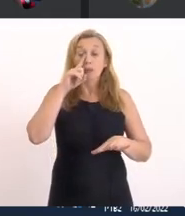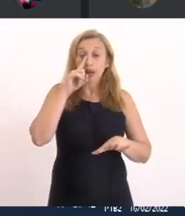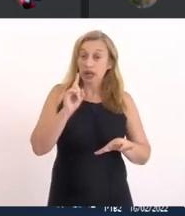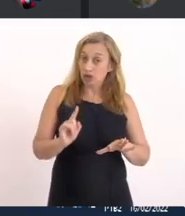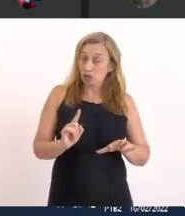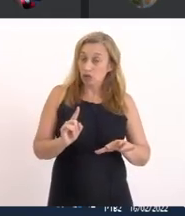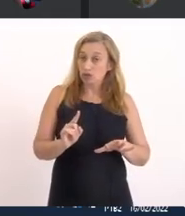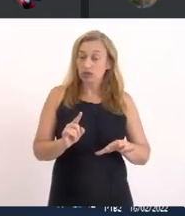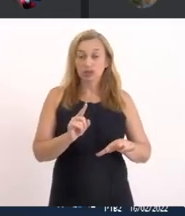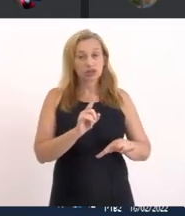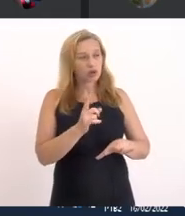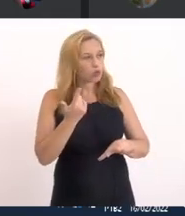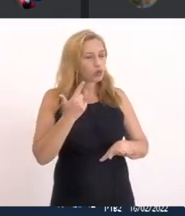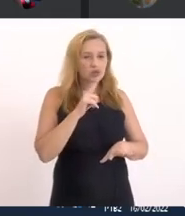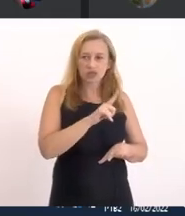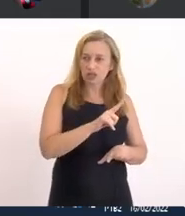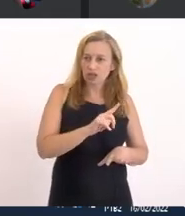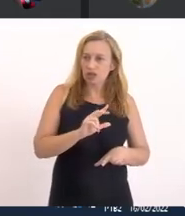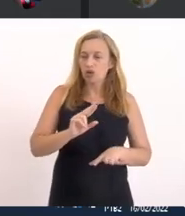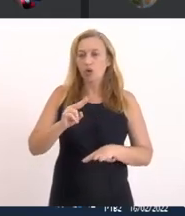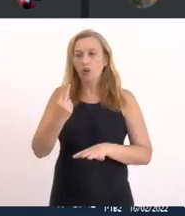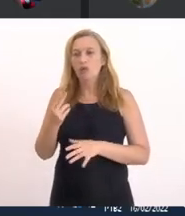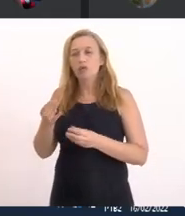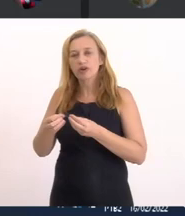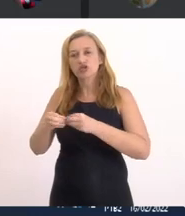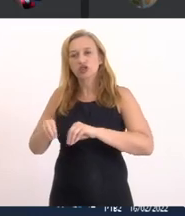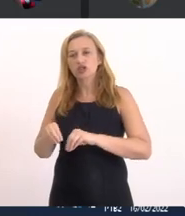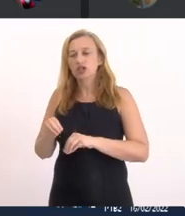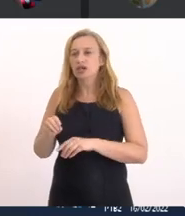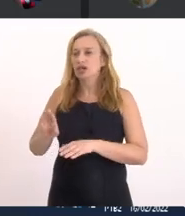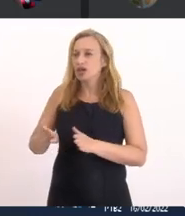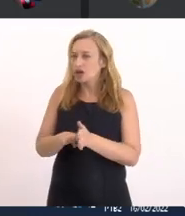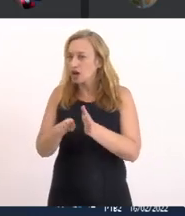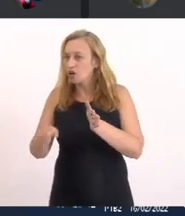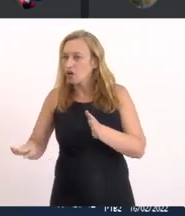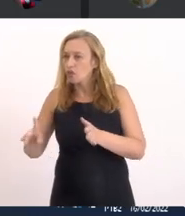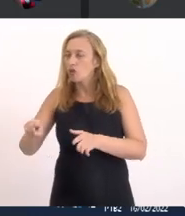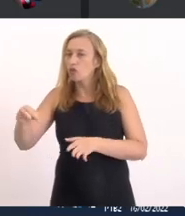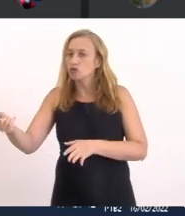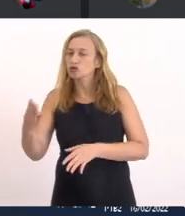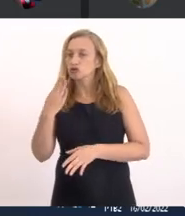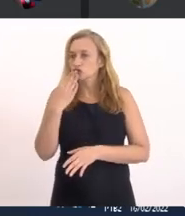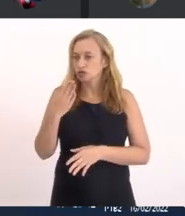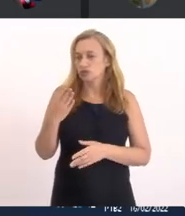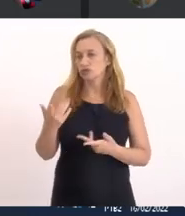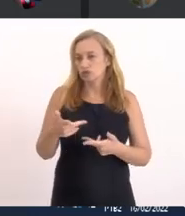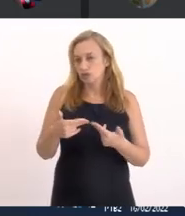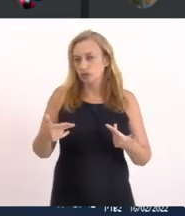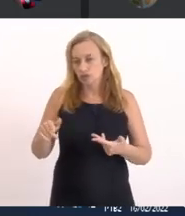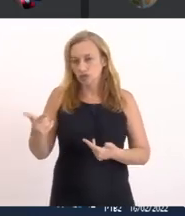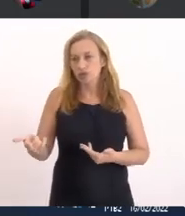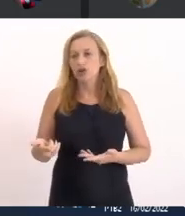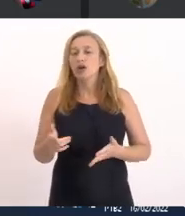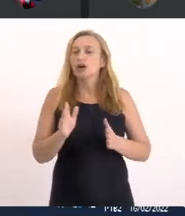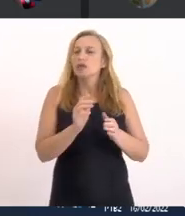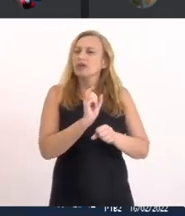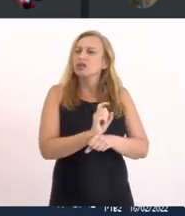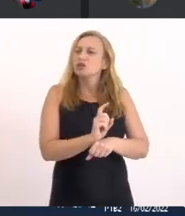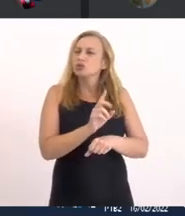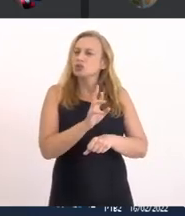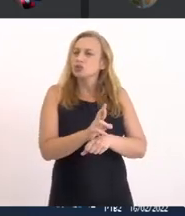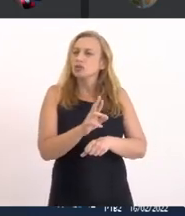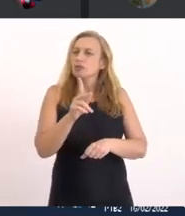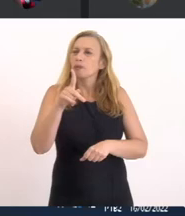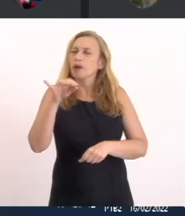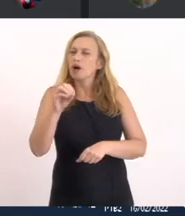não dar certo Como de erodir A praia de Itaúna Ou a praia A outra praia Como aconteceu Em várias obras Desse